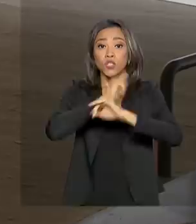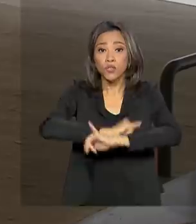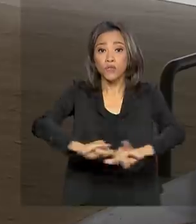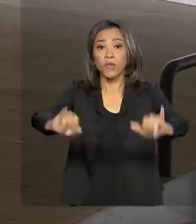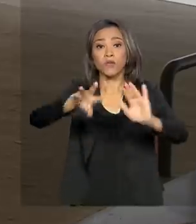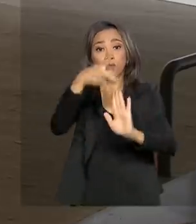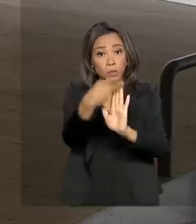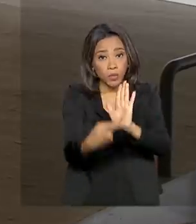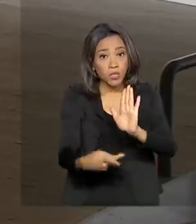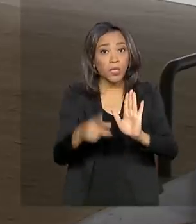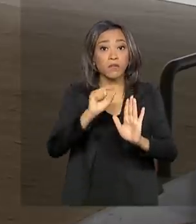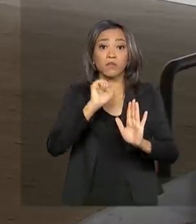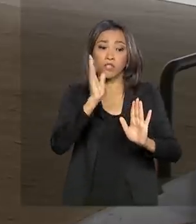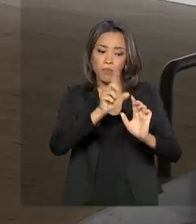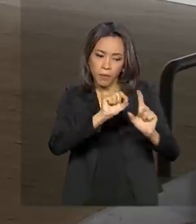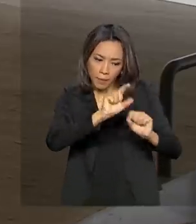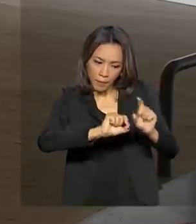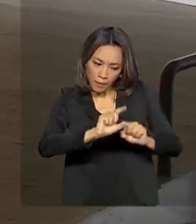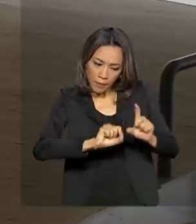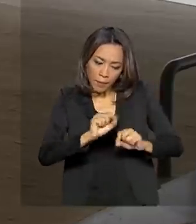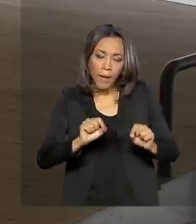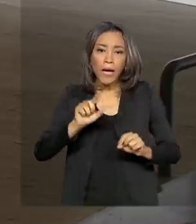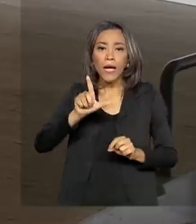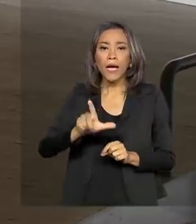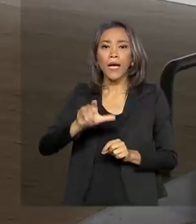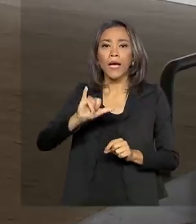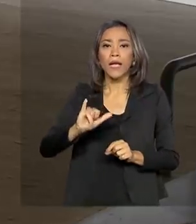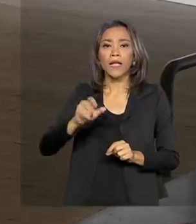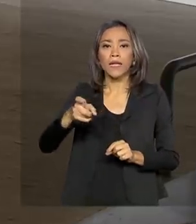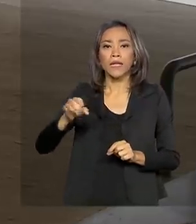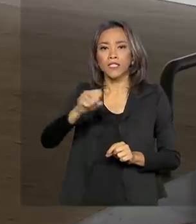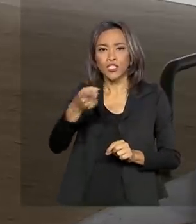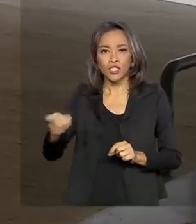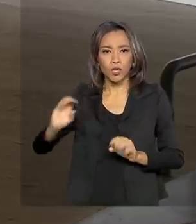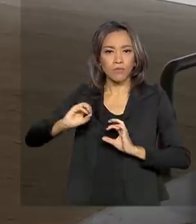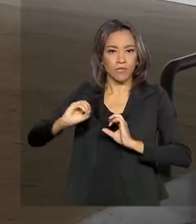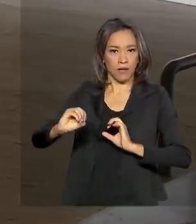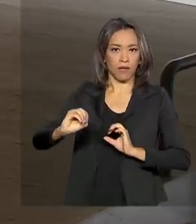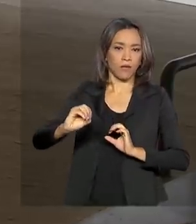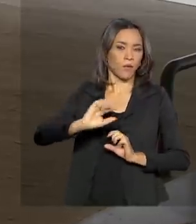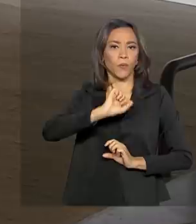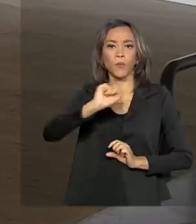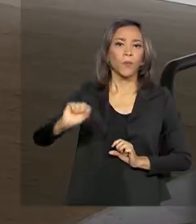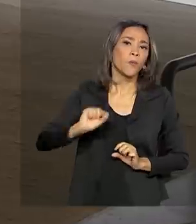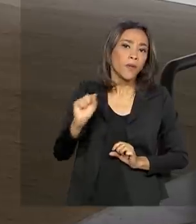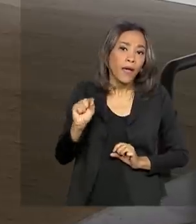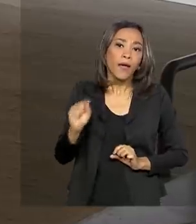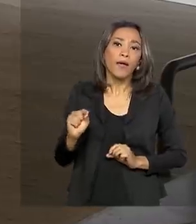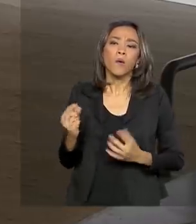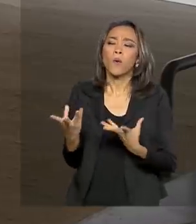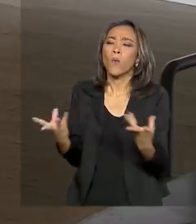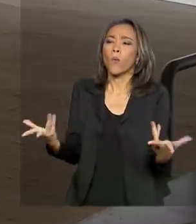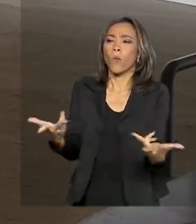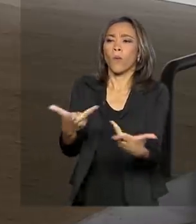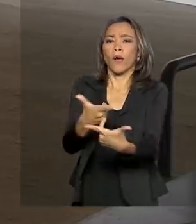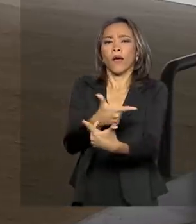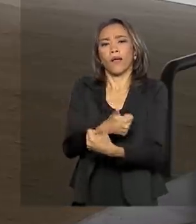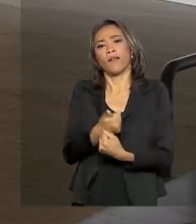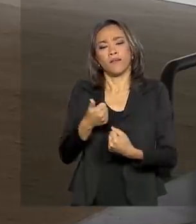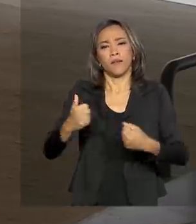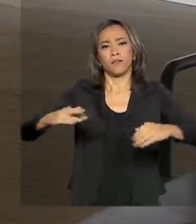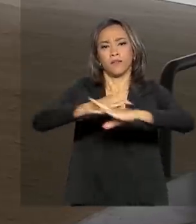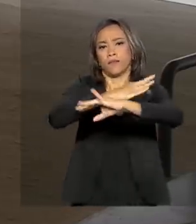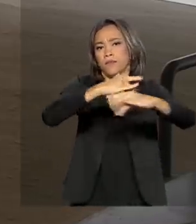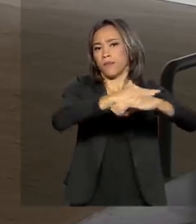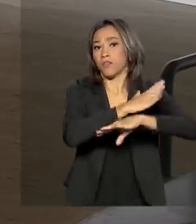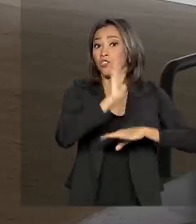selecionados para o programa Lixão Zero, que integra a Agenda Nacional de Qualidade Ambiental Urbana. Foram